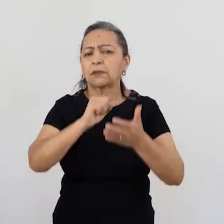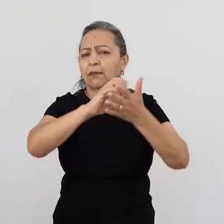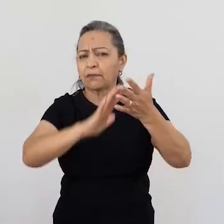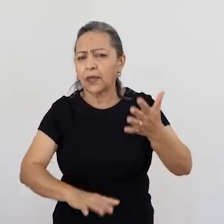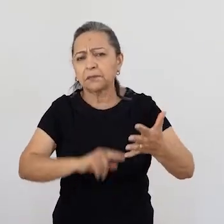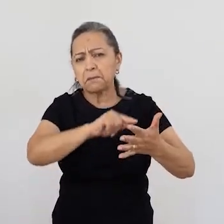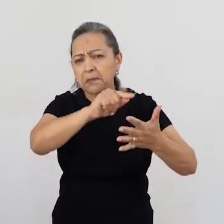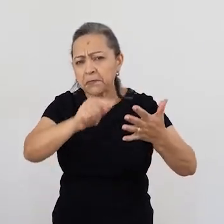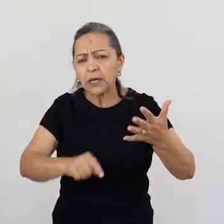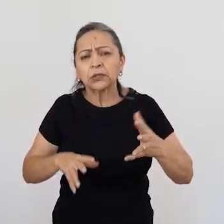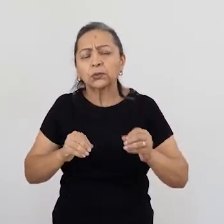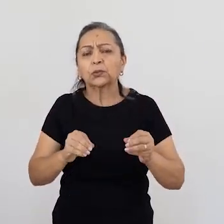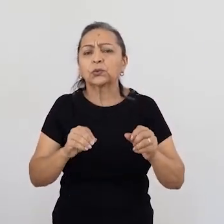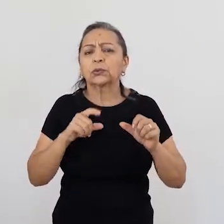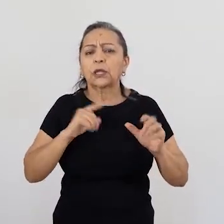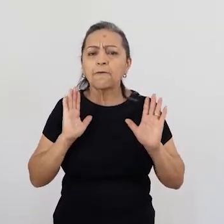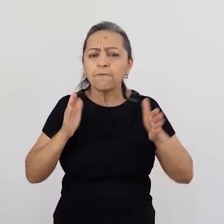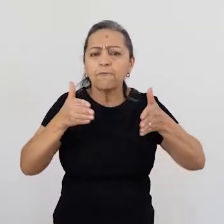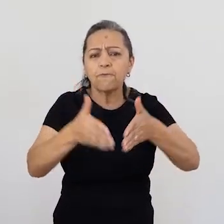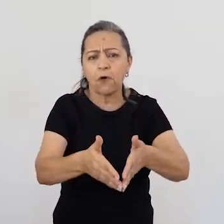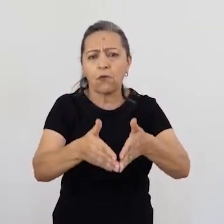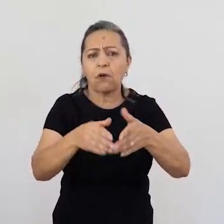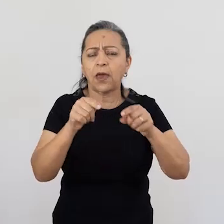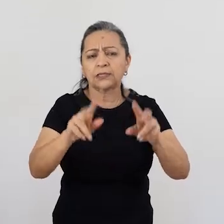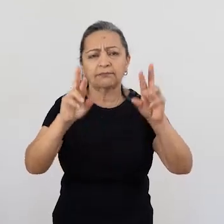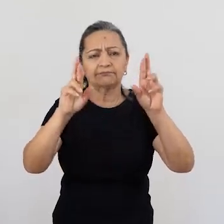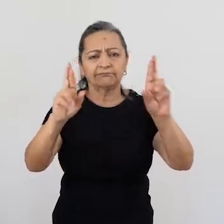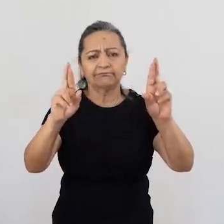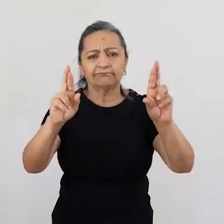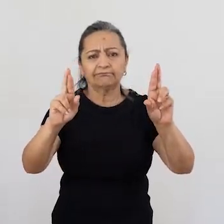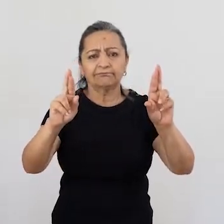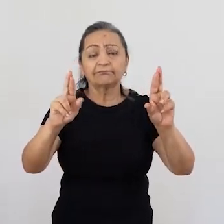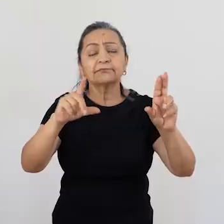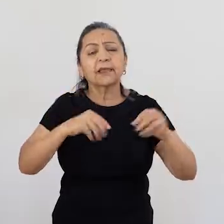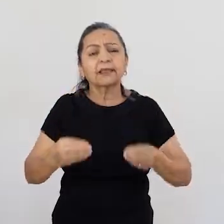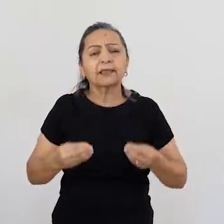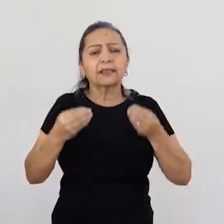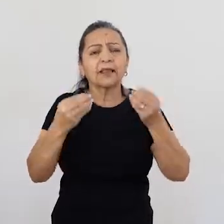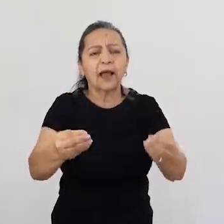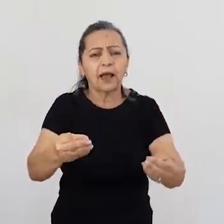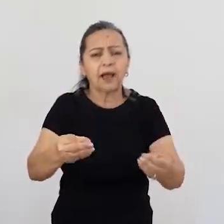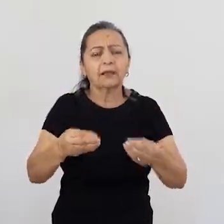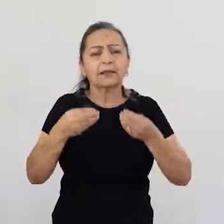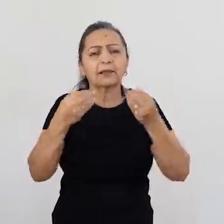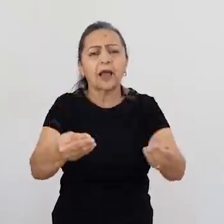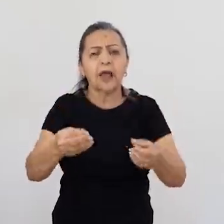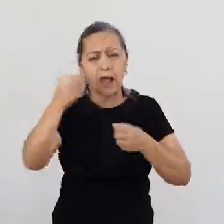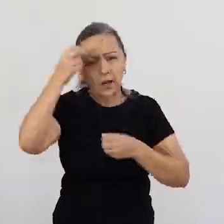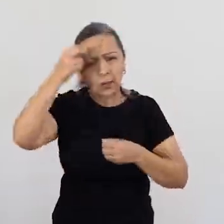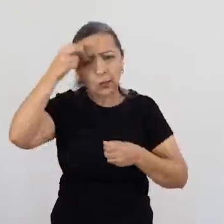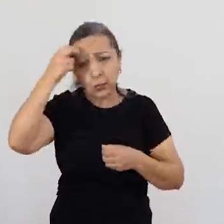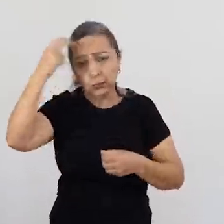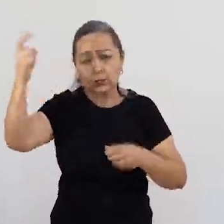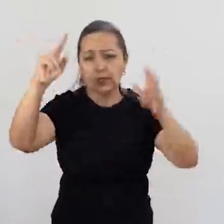atividades, elas focam essa perspectiva de levar a cultura de paz. Porque,